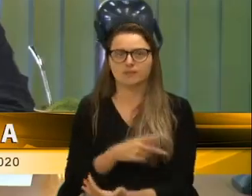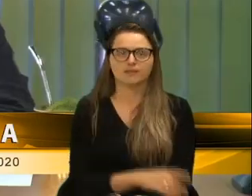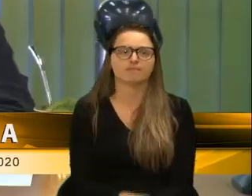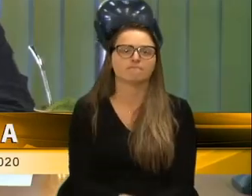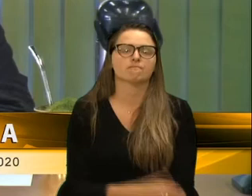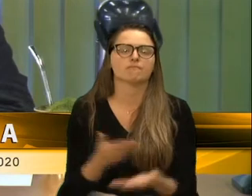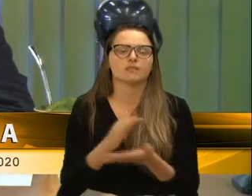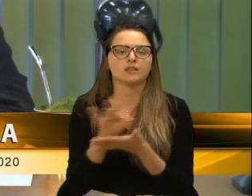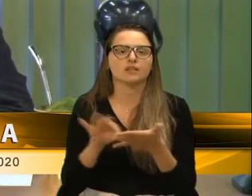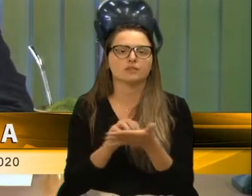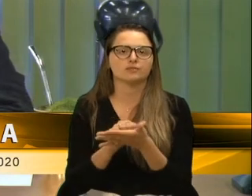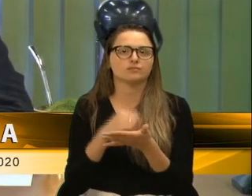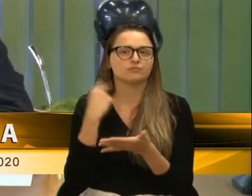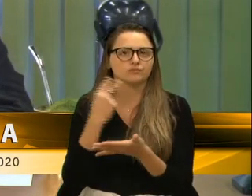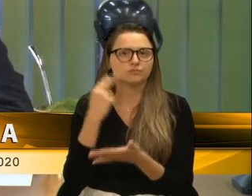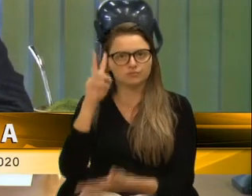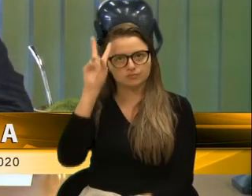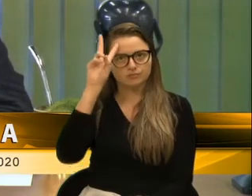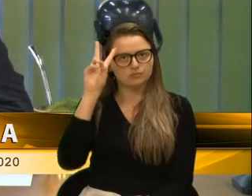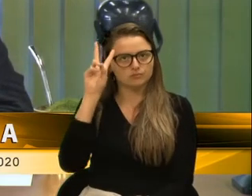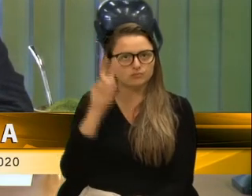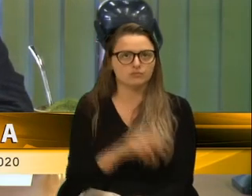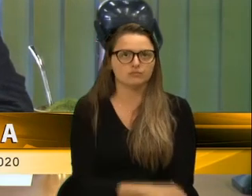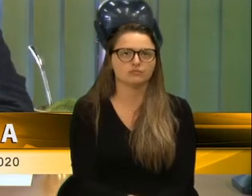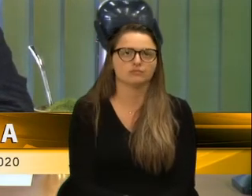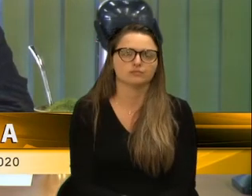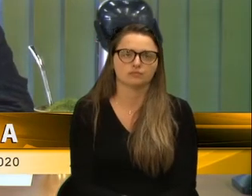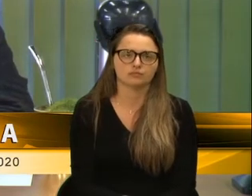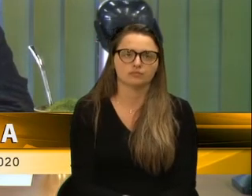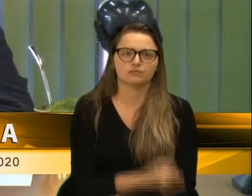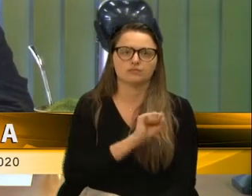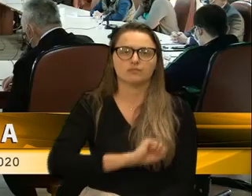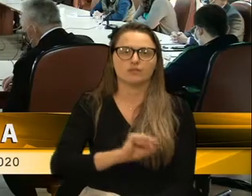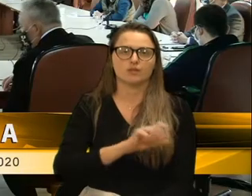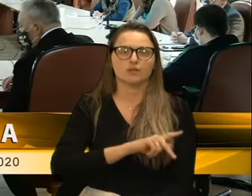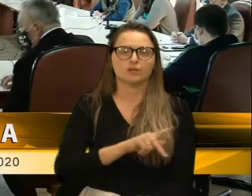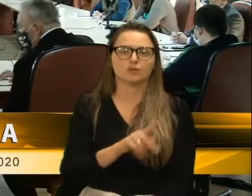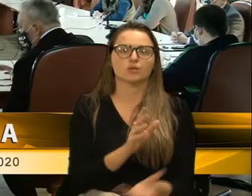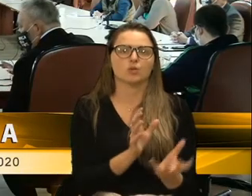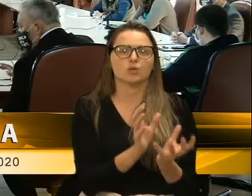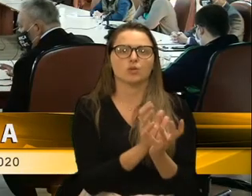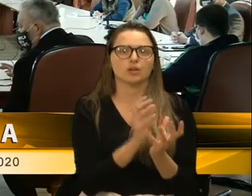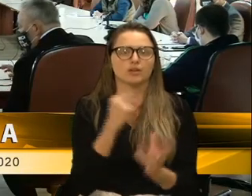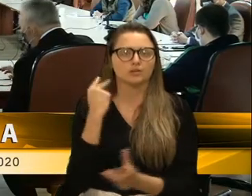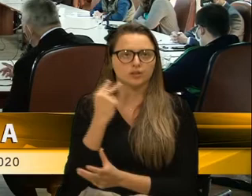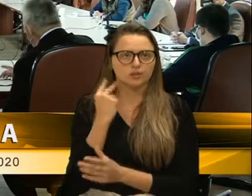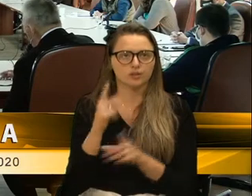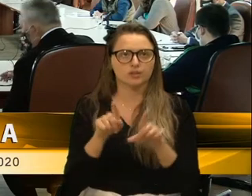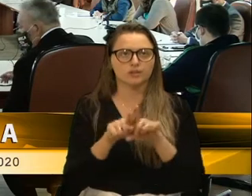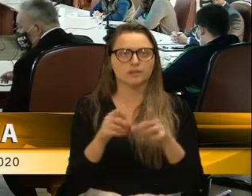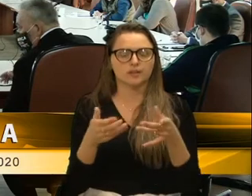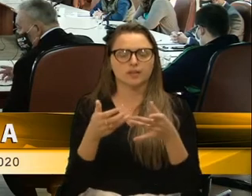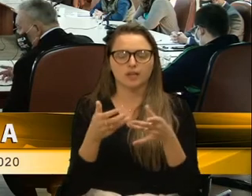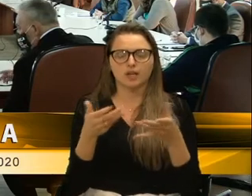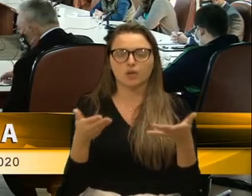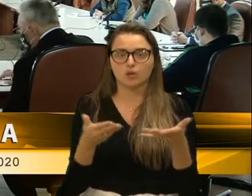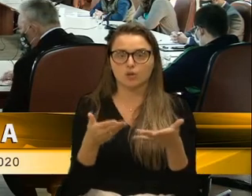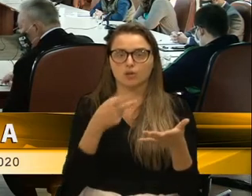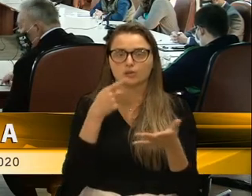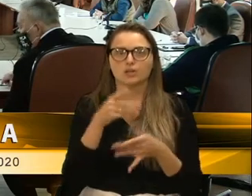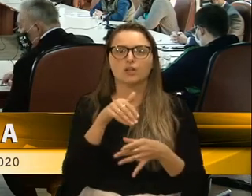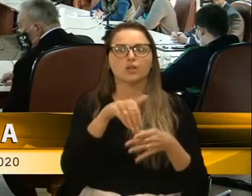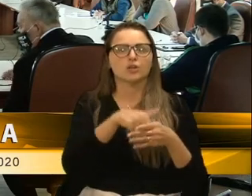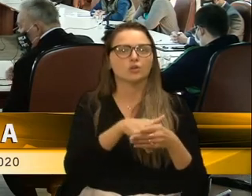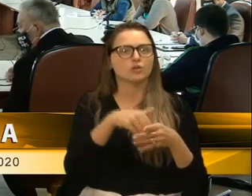Próximo inscrito, vereador Velocino Ues, com a palavra. Senhor presidente, colegas, também quero deixar registrado aqui o